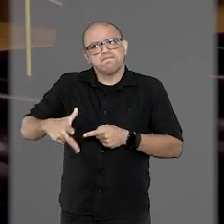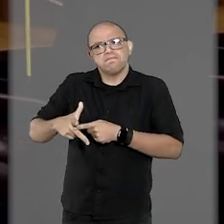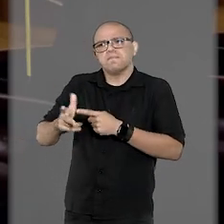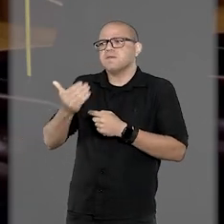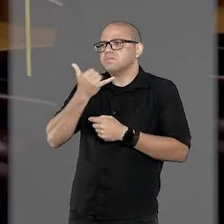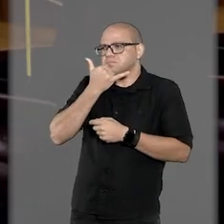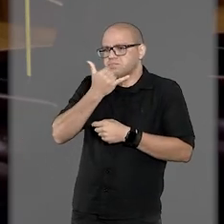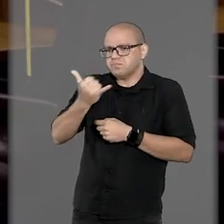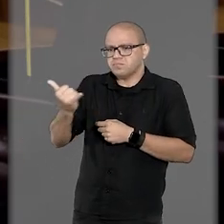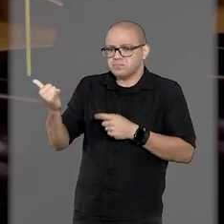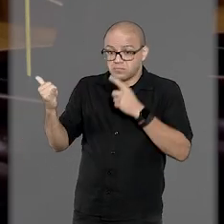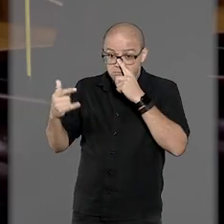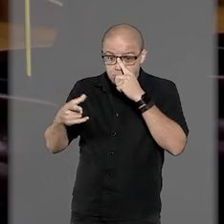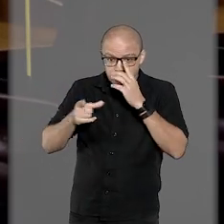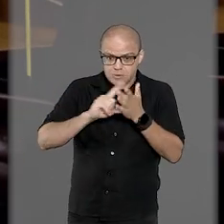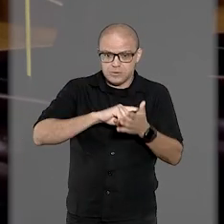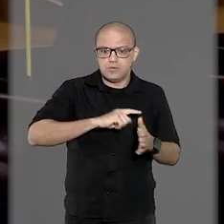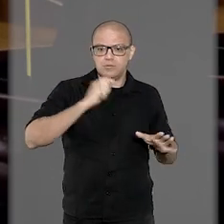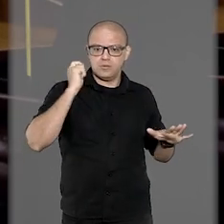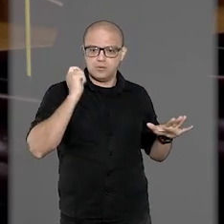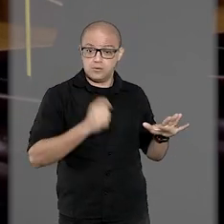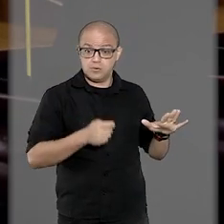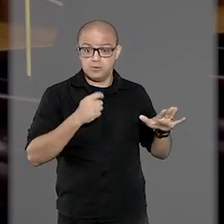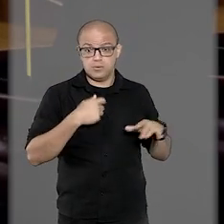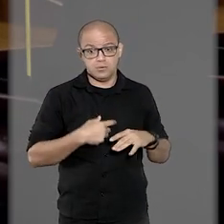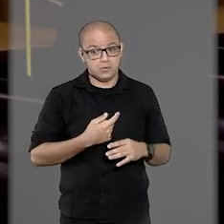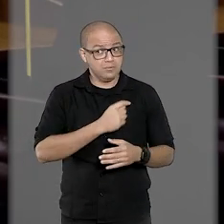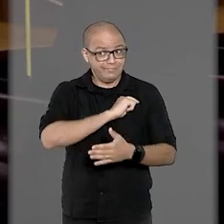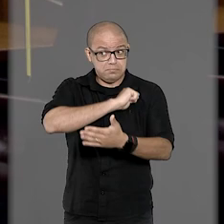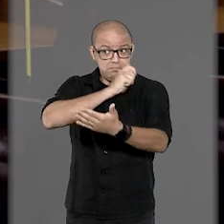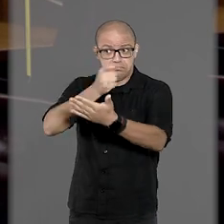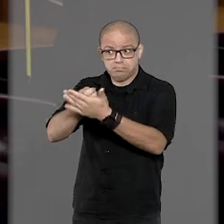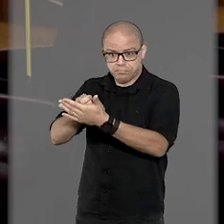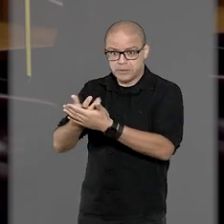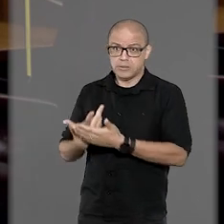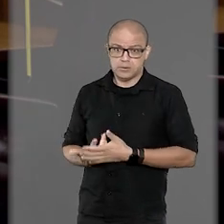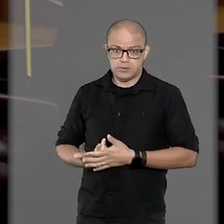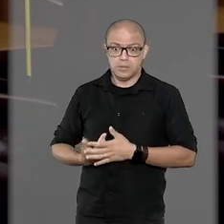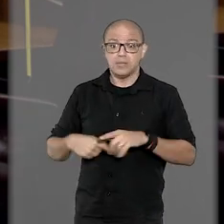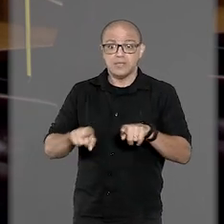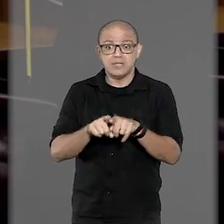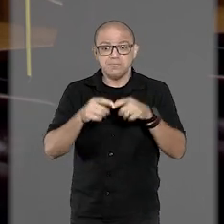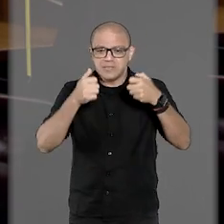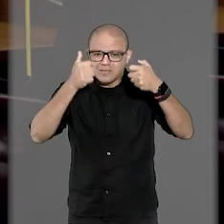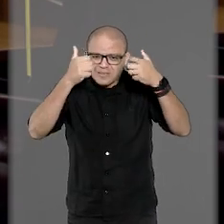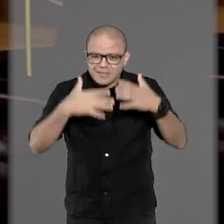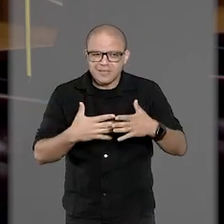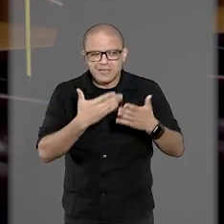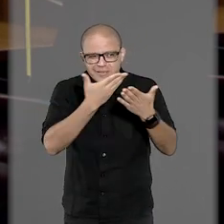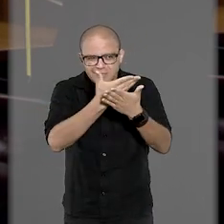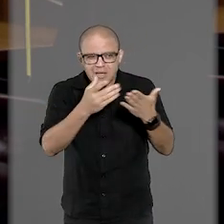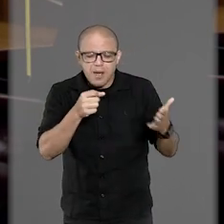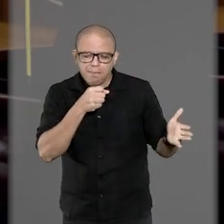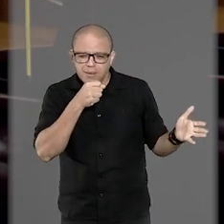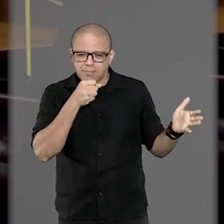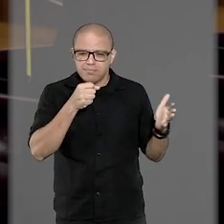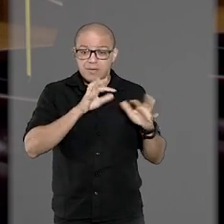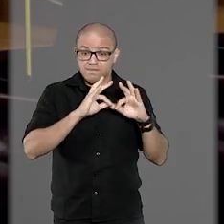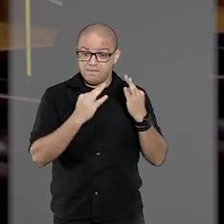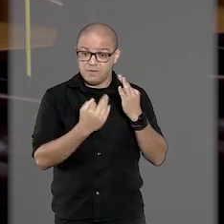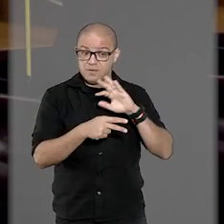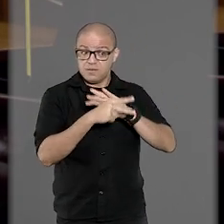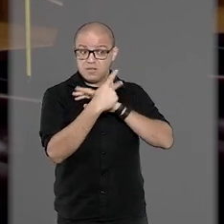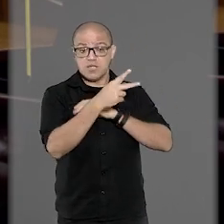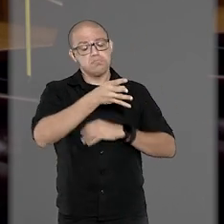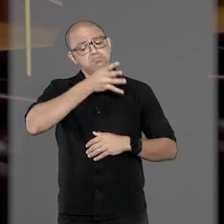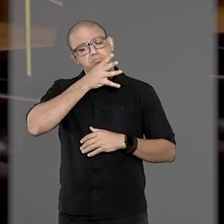publicamente antes do ajuizamento da ação indenizatória. Além disso, sustentou que o artista e os familiares são pessoas